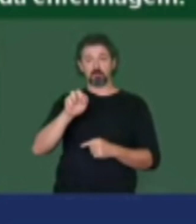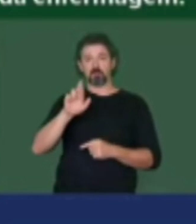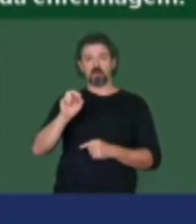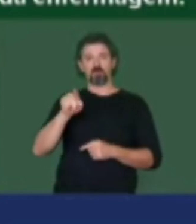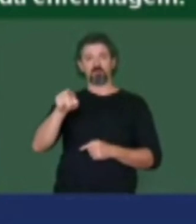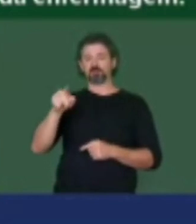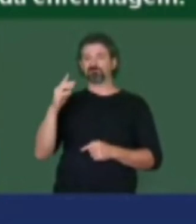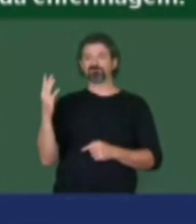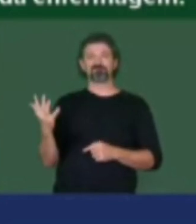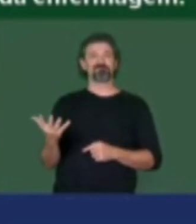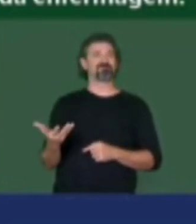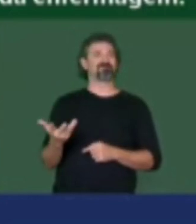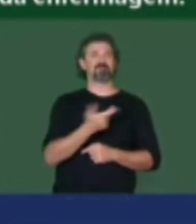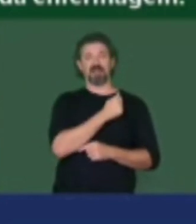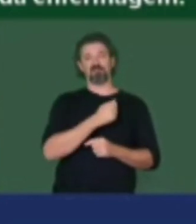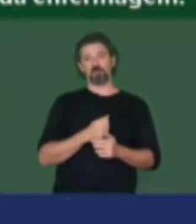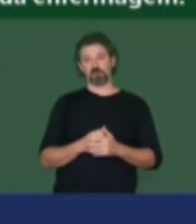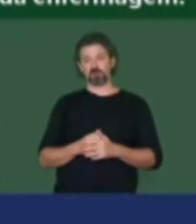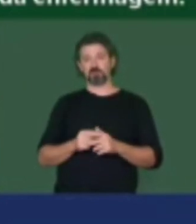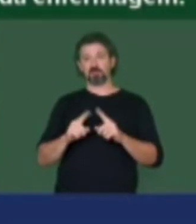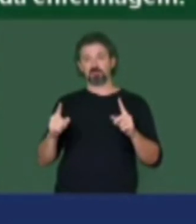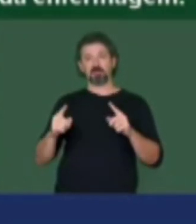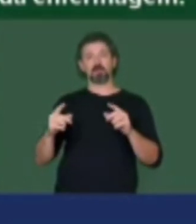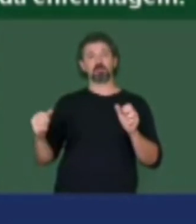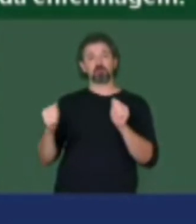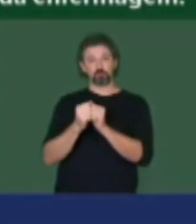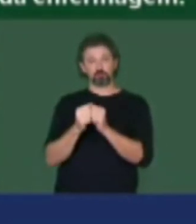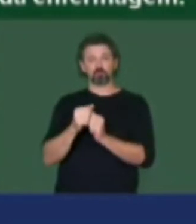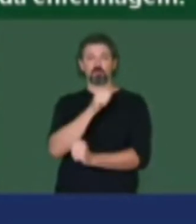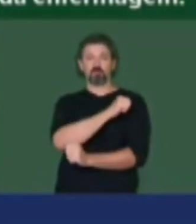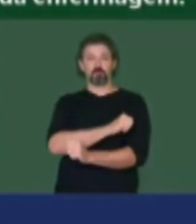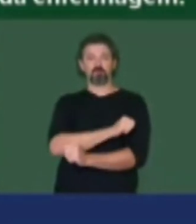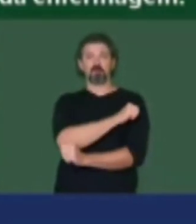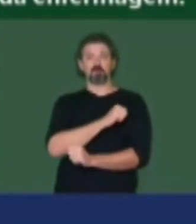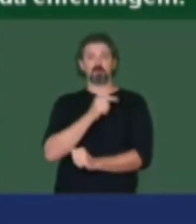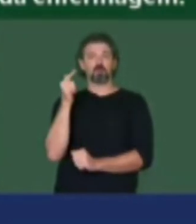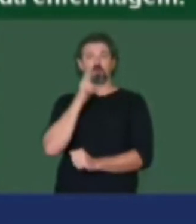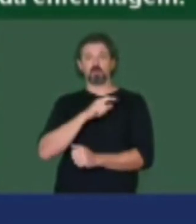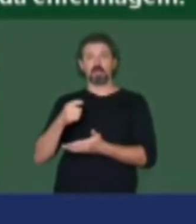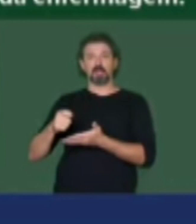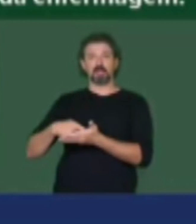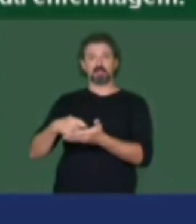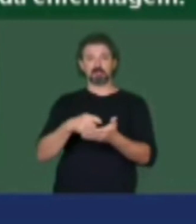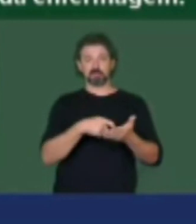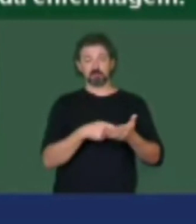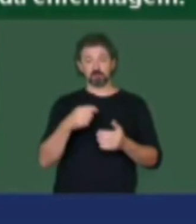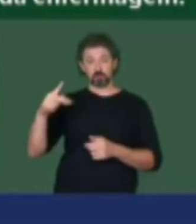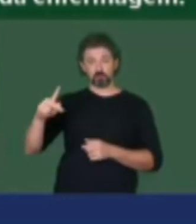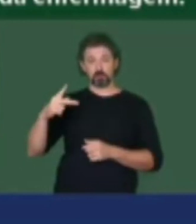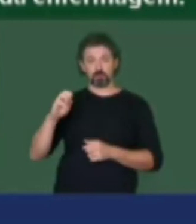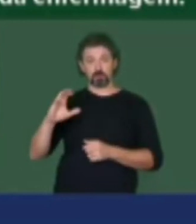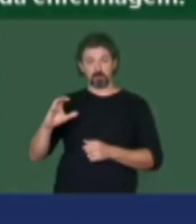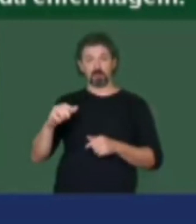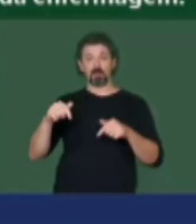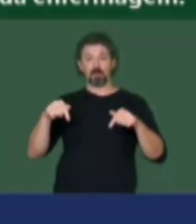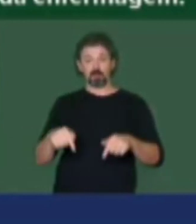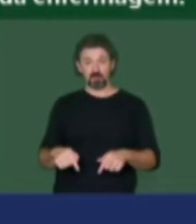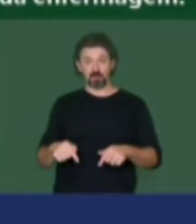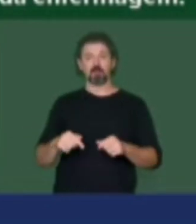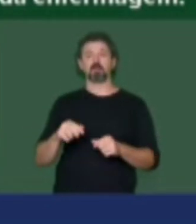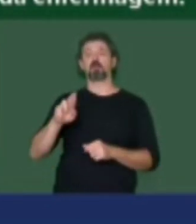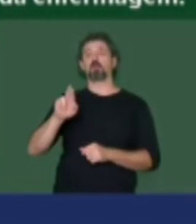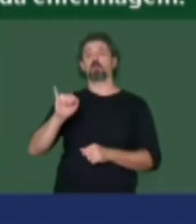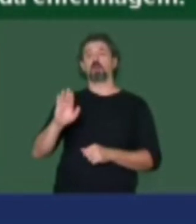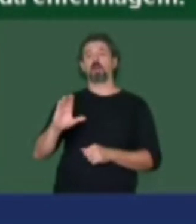mas, em especial, juntos com a enfermagem, conseguimos as assinaturas na sua PEC. E aqui, deputado Rui Carneiro, é um